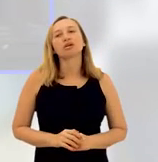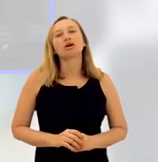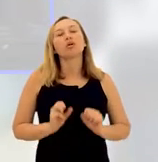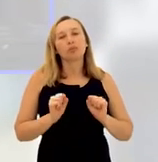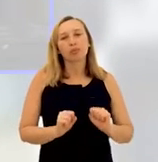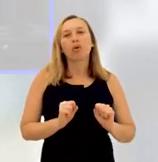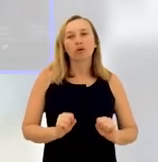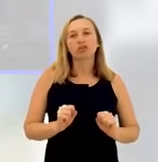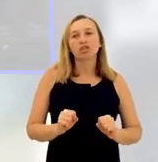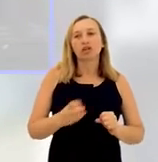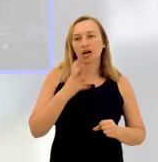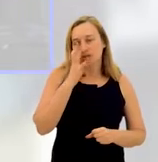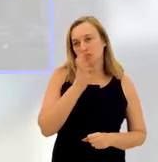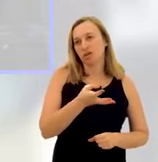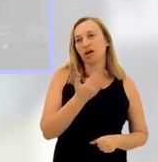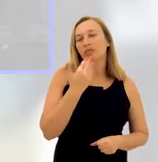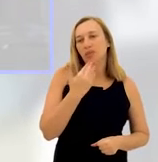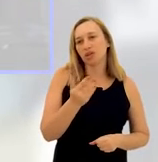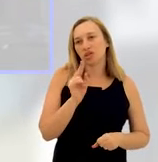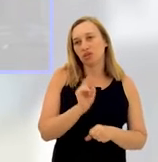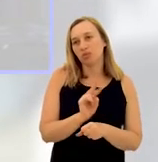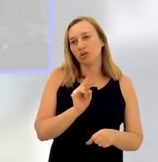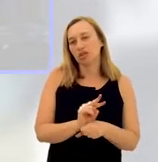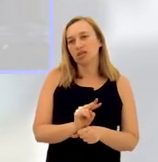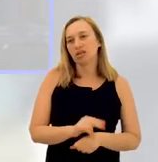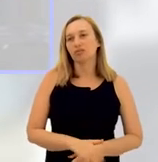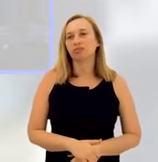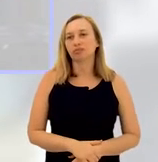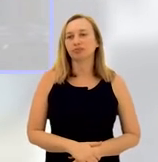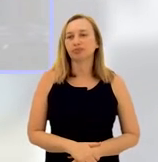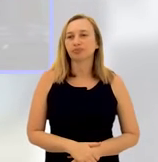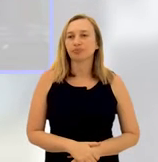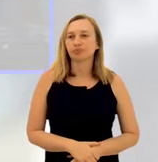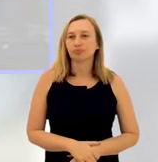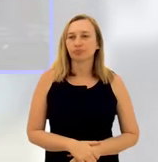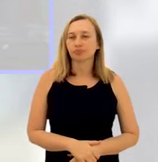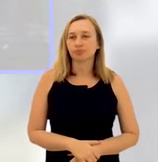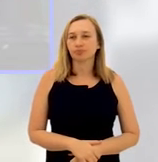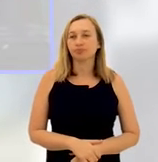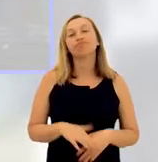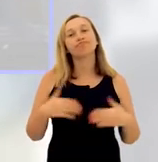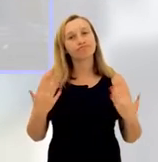forma de violência e que ela pode denunciar e solicitar aí uma medida protetiva?